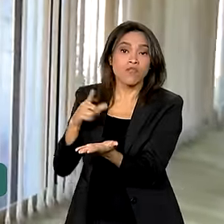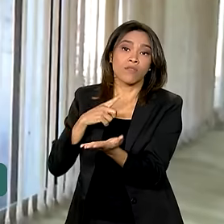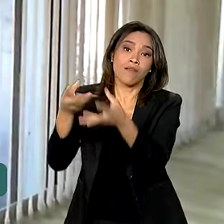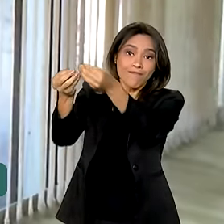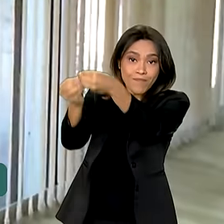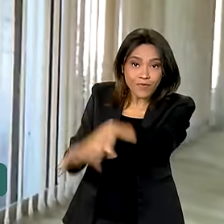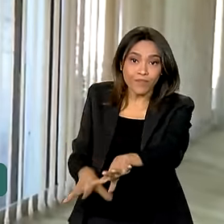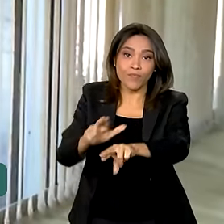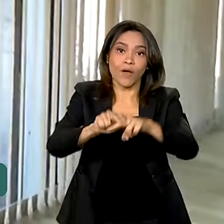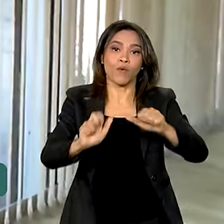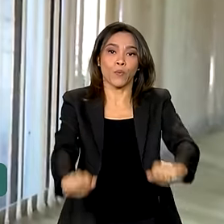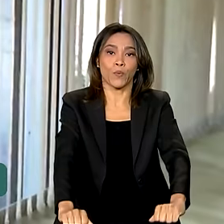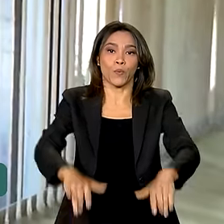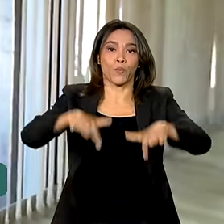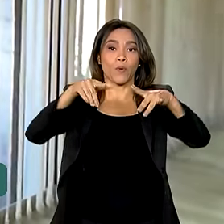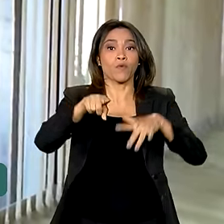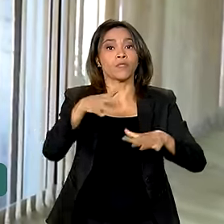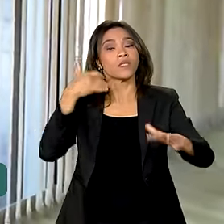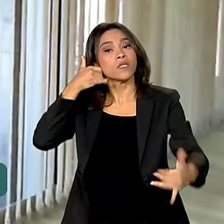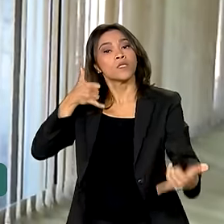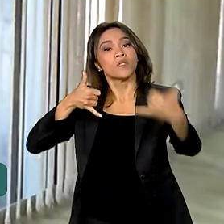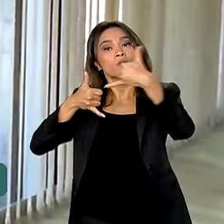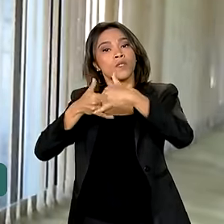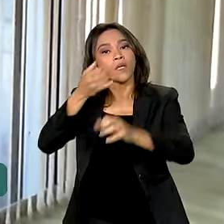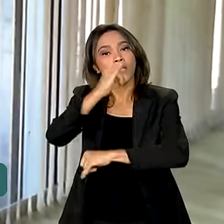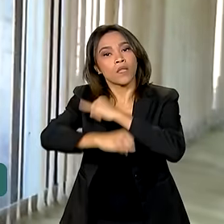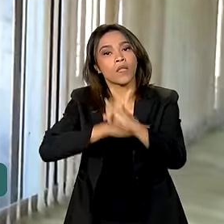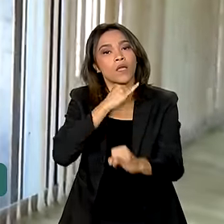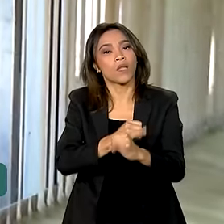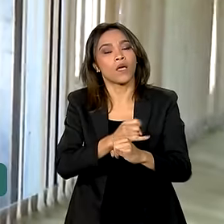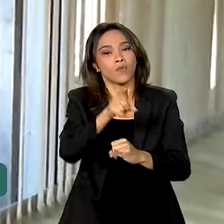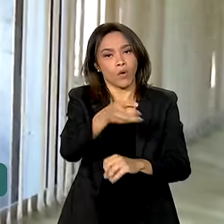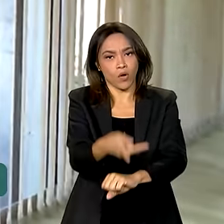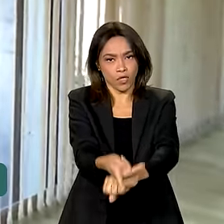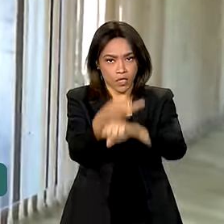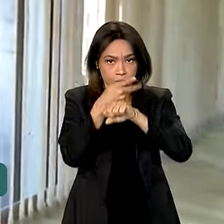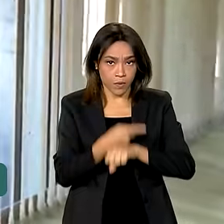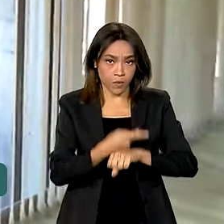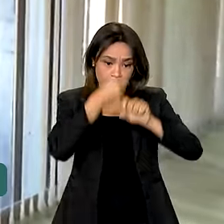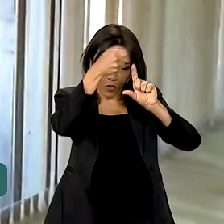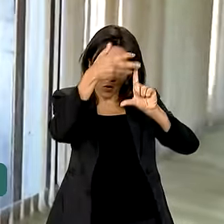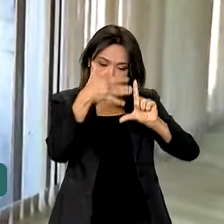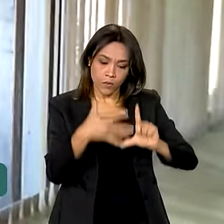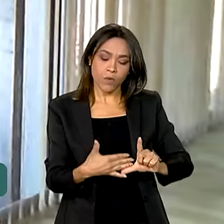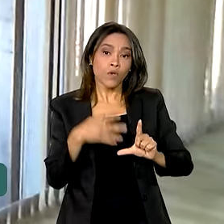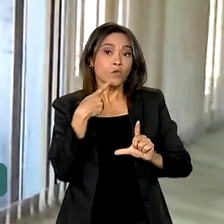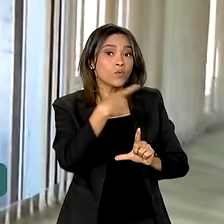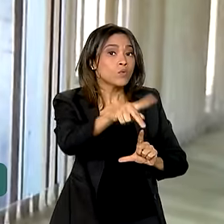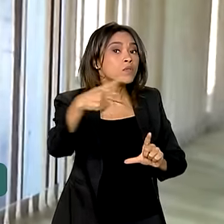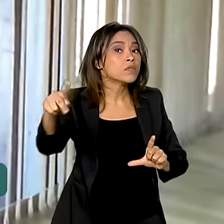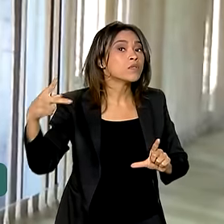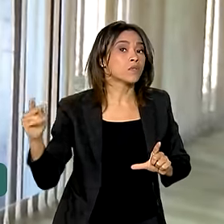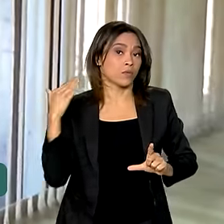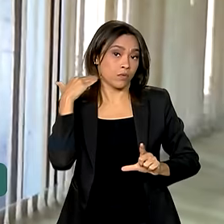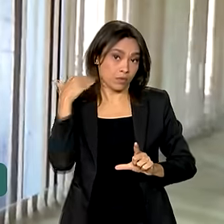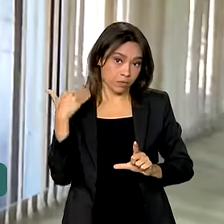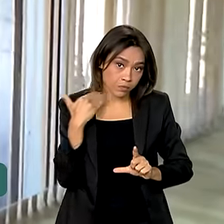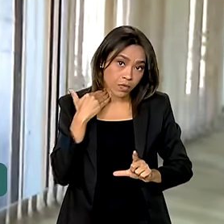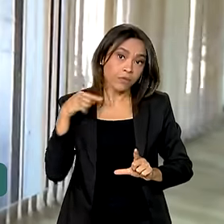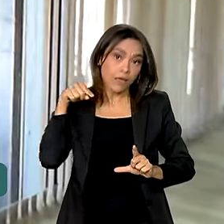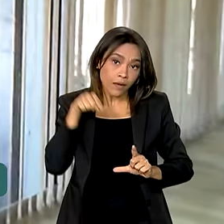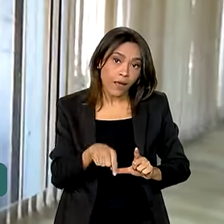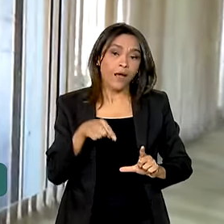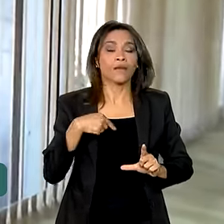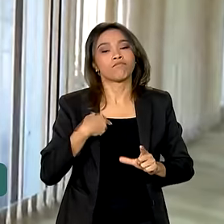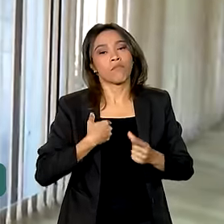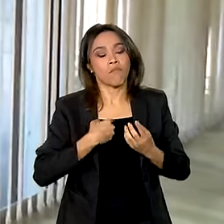pelo modo online, acessa o site, canal de comunicação da sua instituição financeira e lá vão